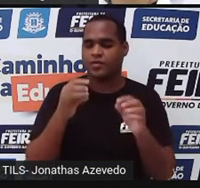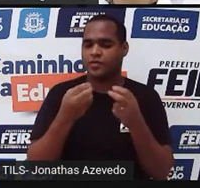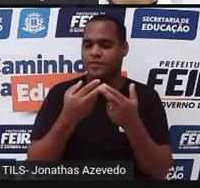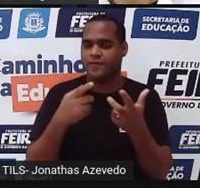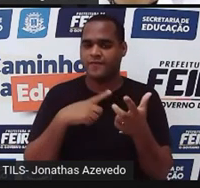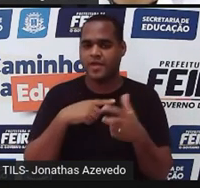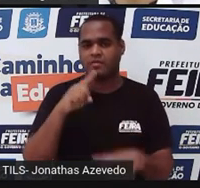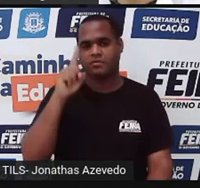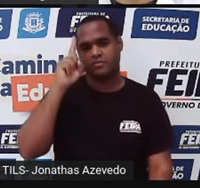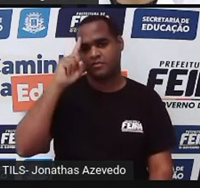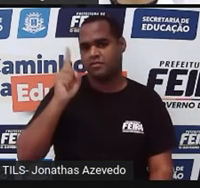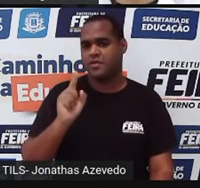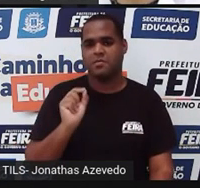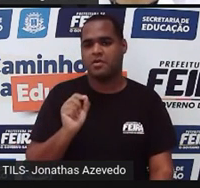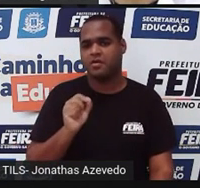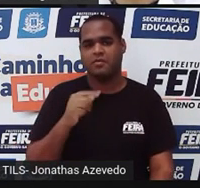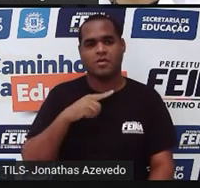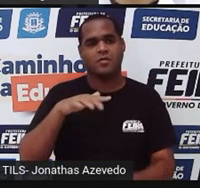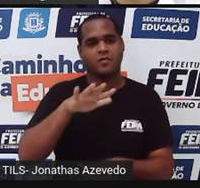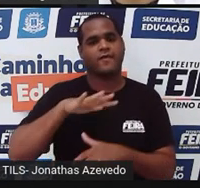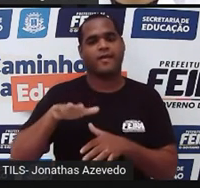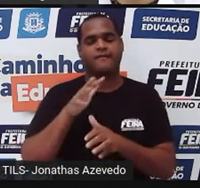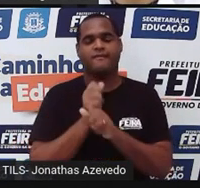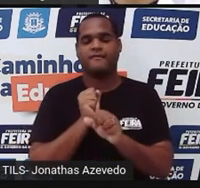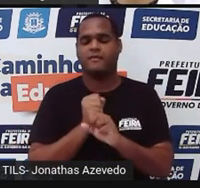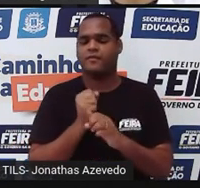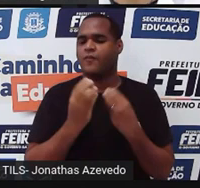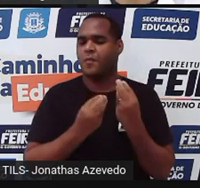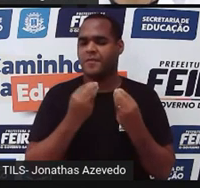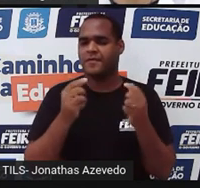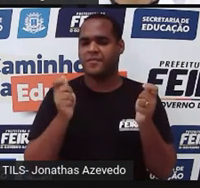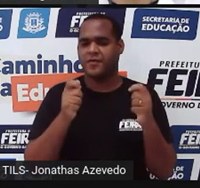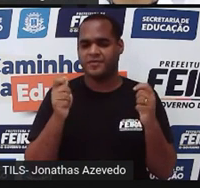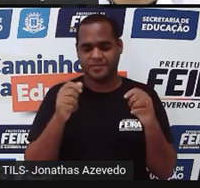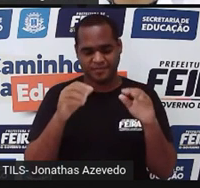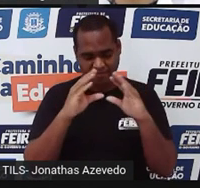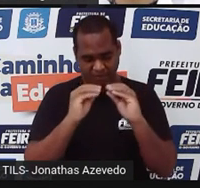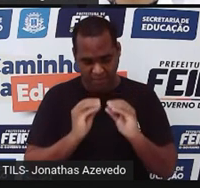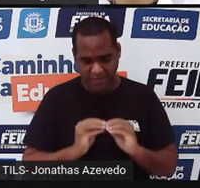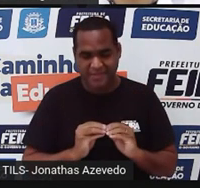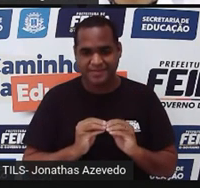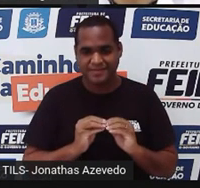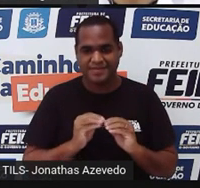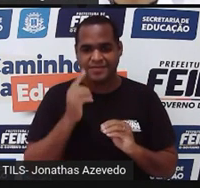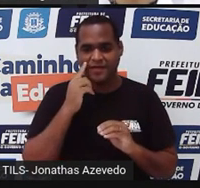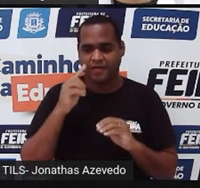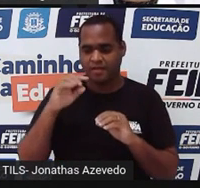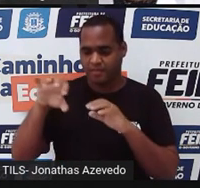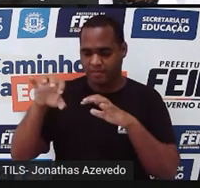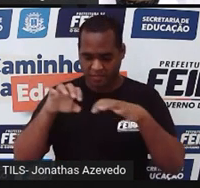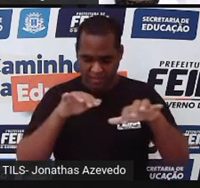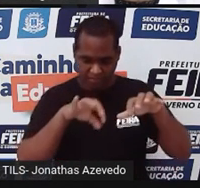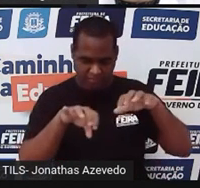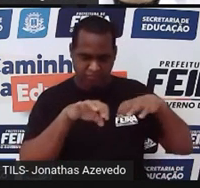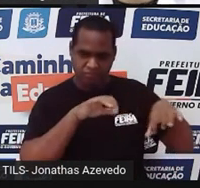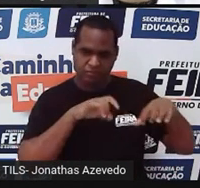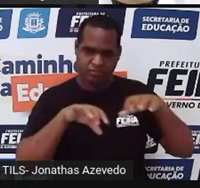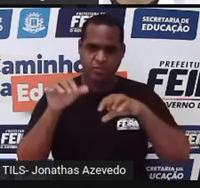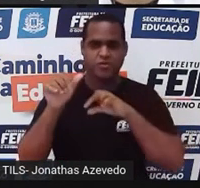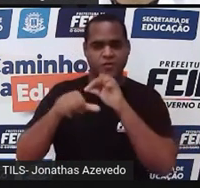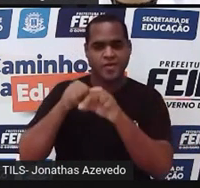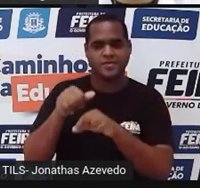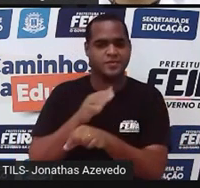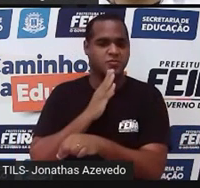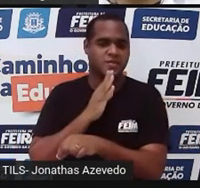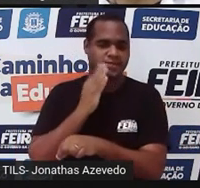souber uma maneira de calcular a área a gente pode decompor essas figuras em outras figuras que eu conheça